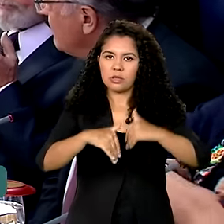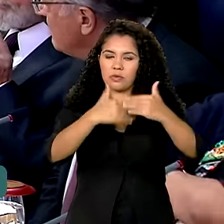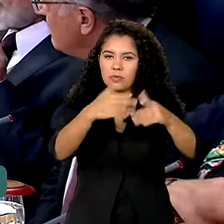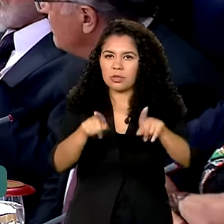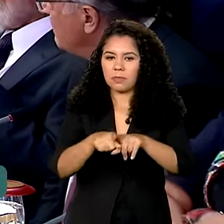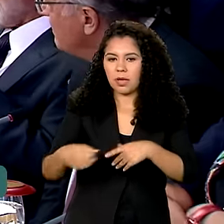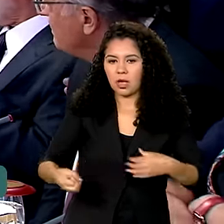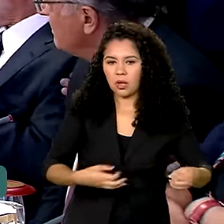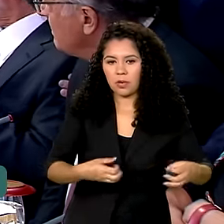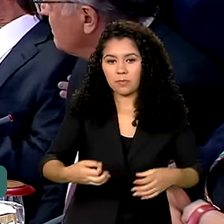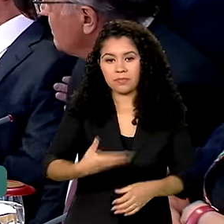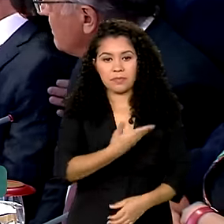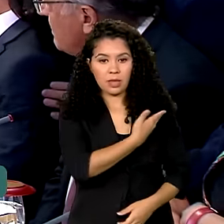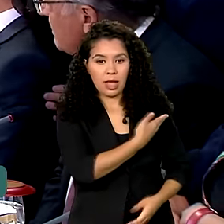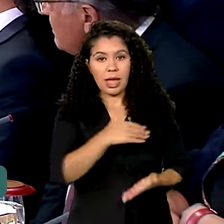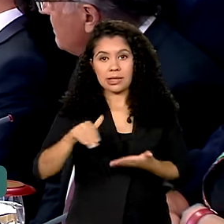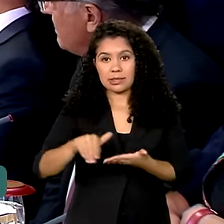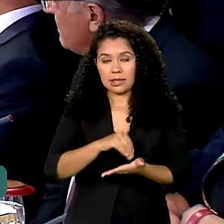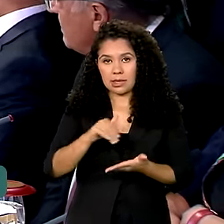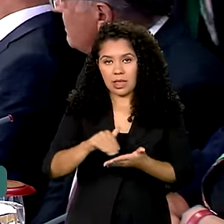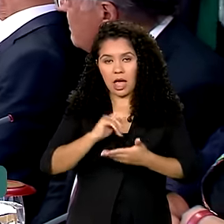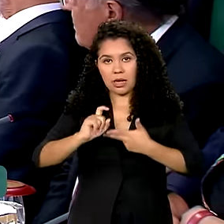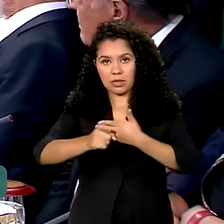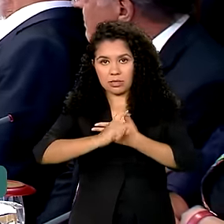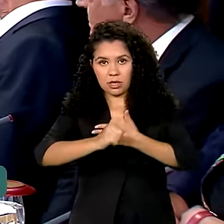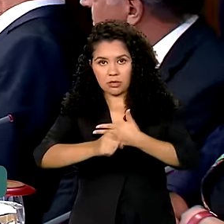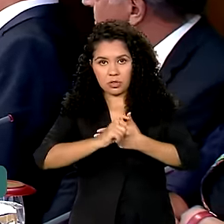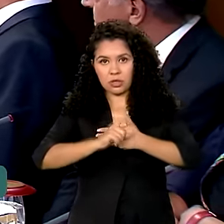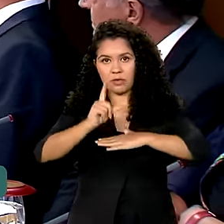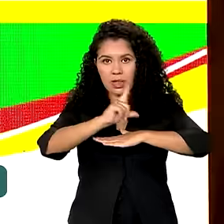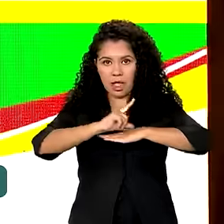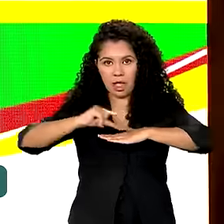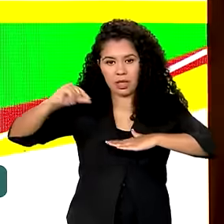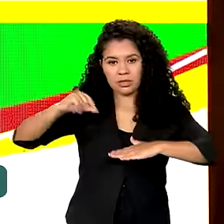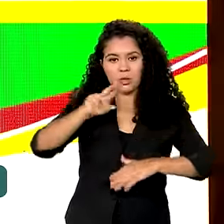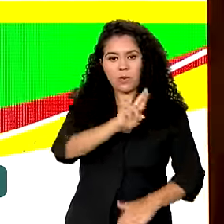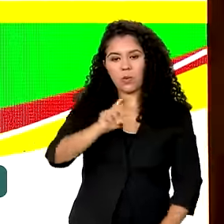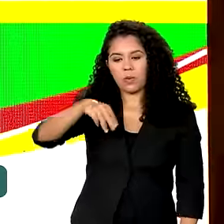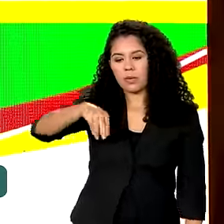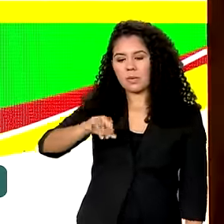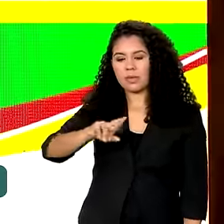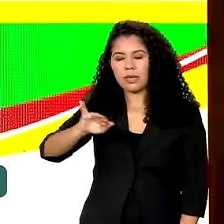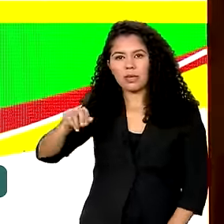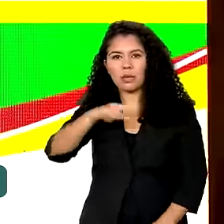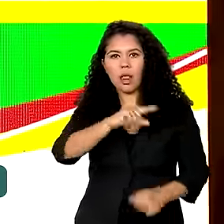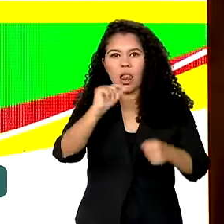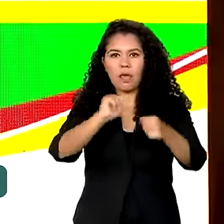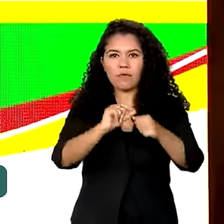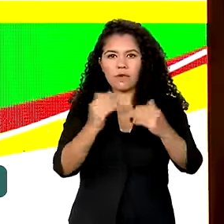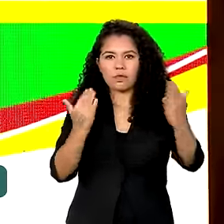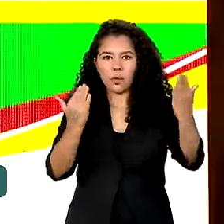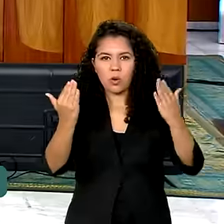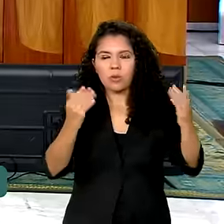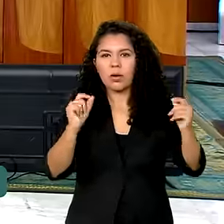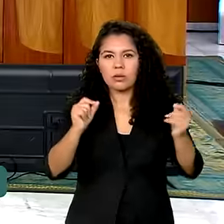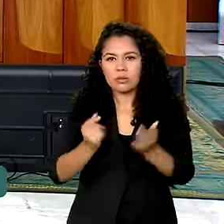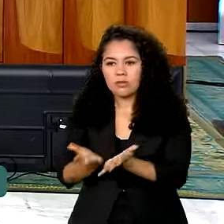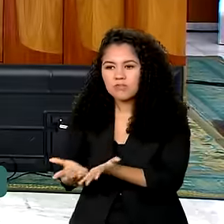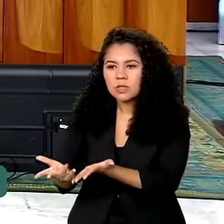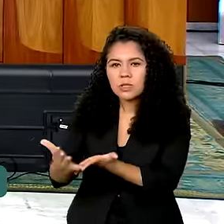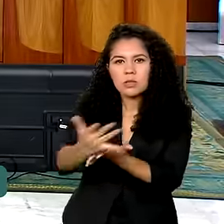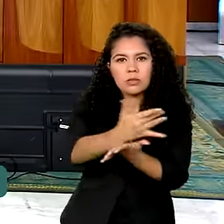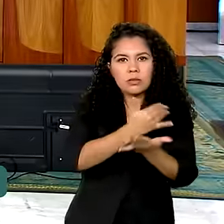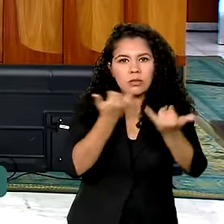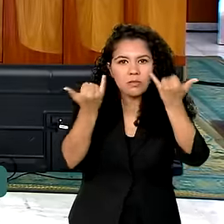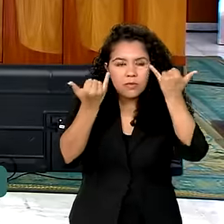A secretária executiva da Casa Civil, Miriam Belchior, fez um balanço das ações do governo desde o início das enchentes e